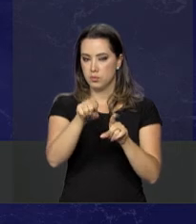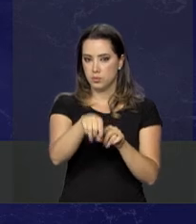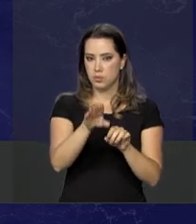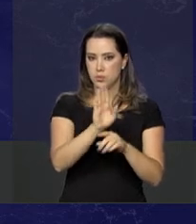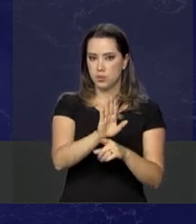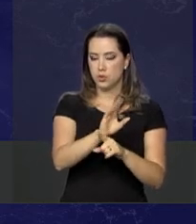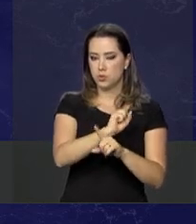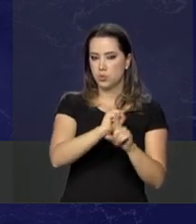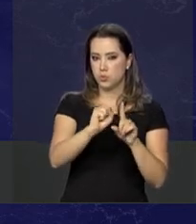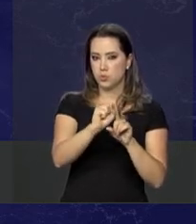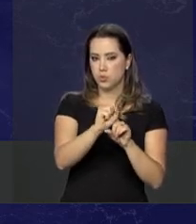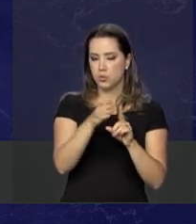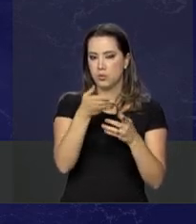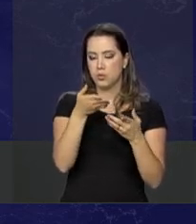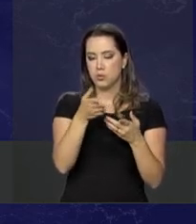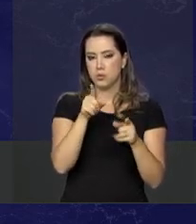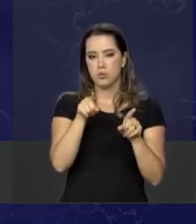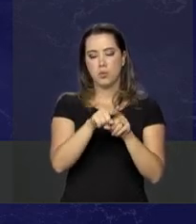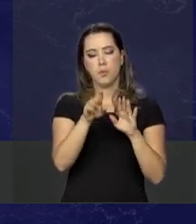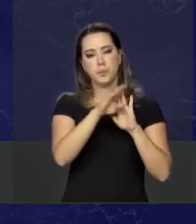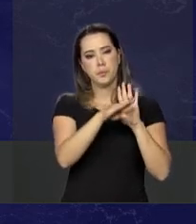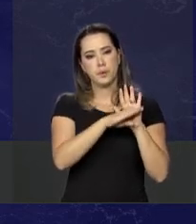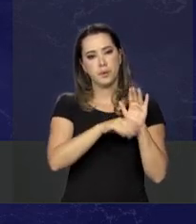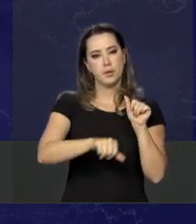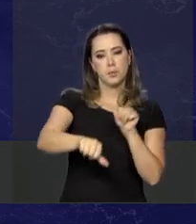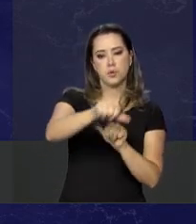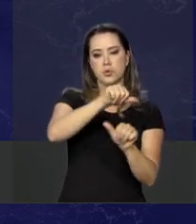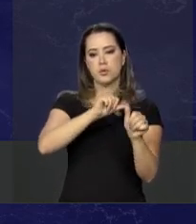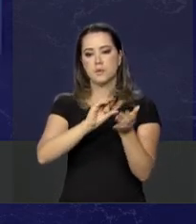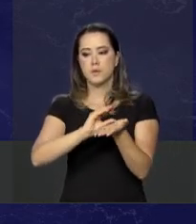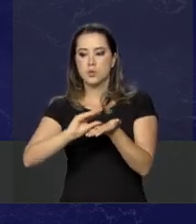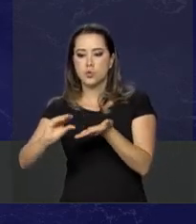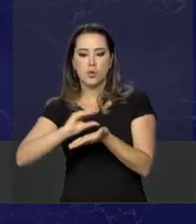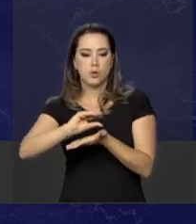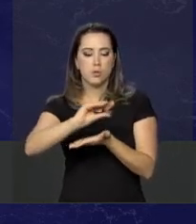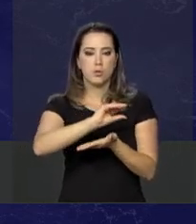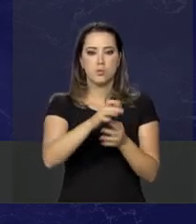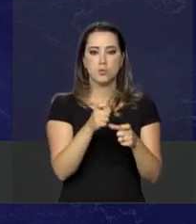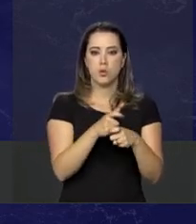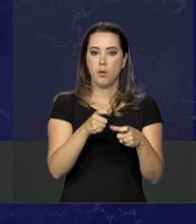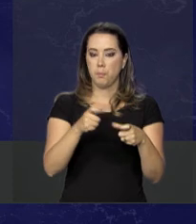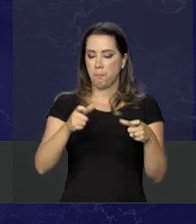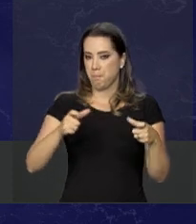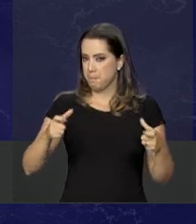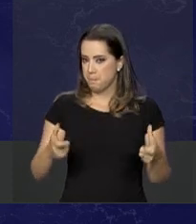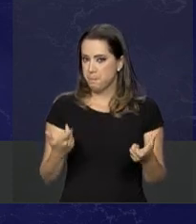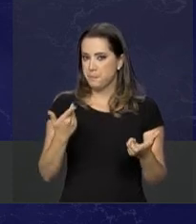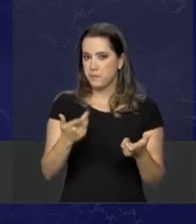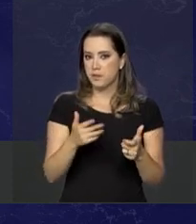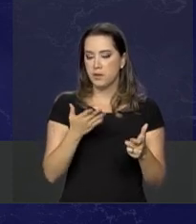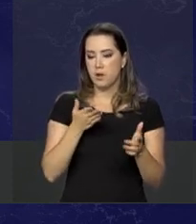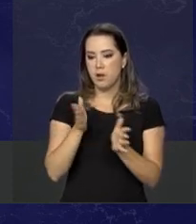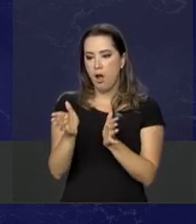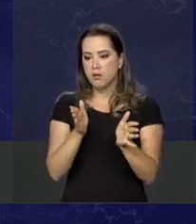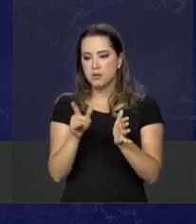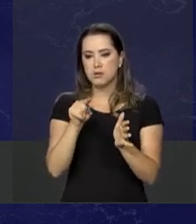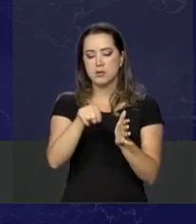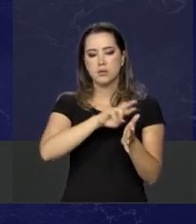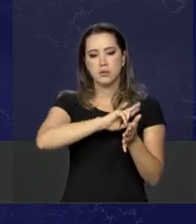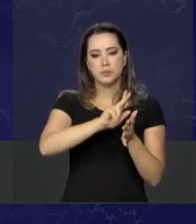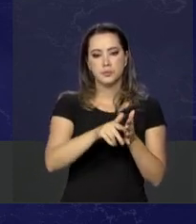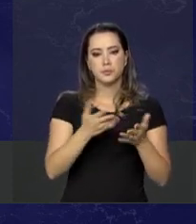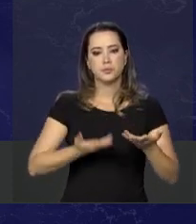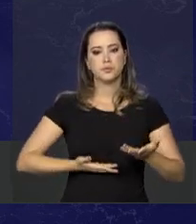Assistência Social, os programas de transferência de renda, de ampliação de acesso a ações e